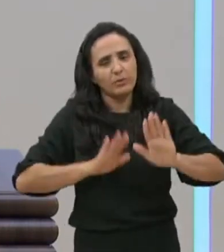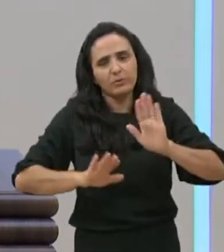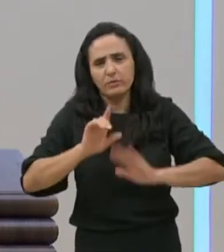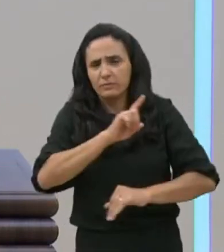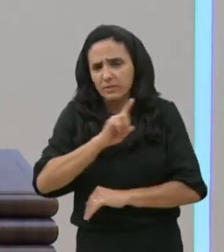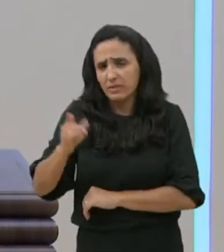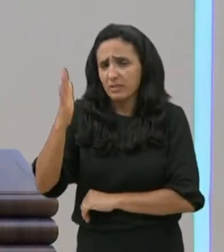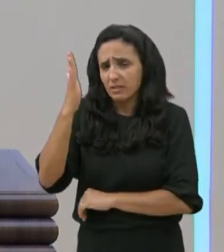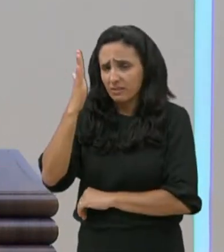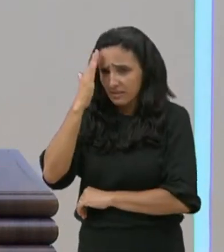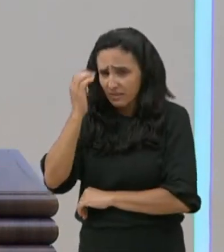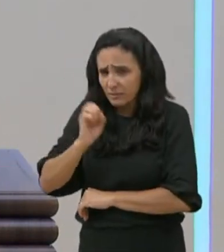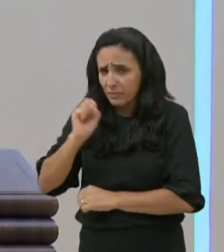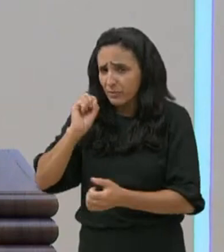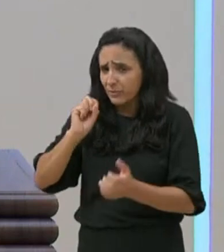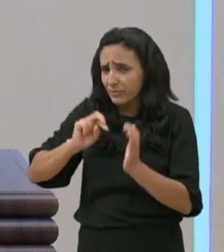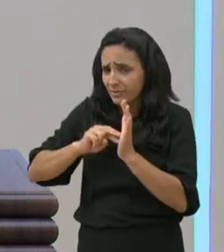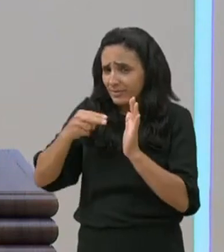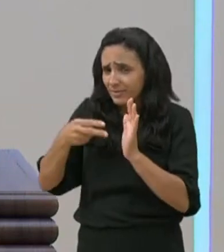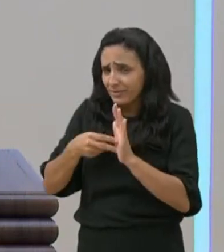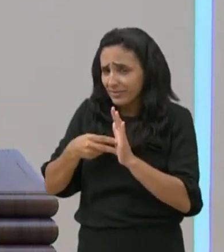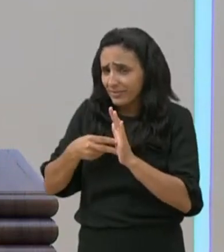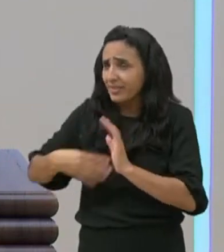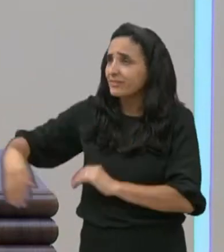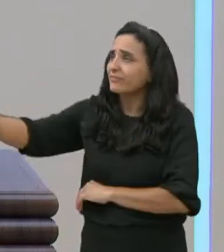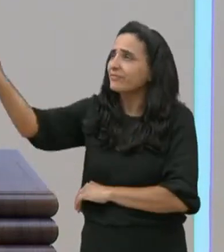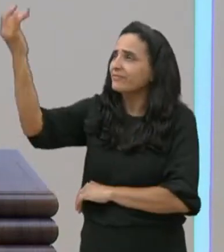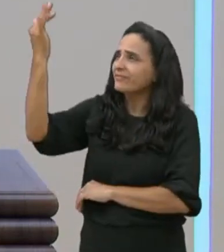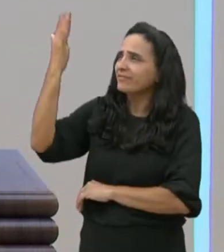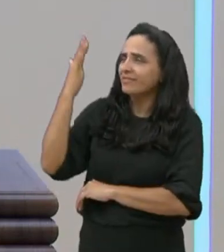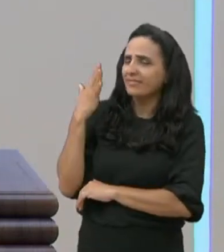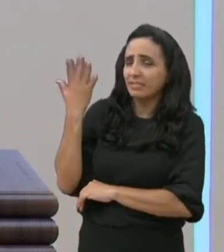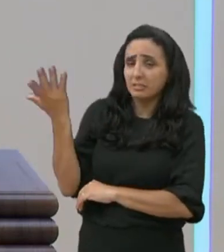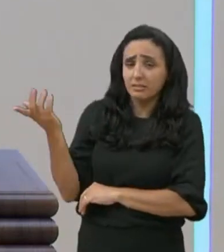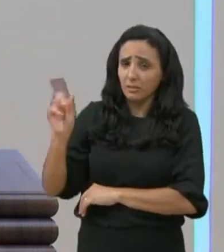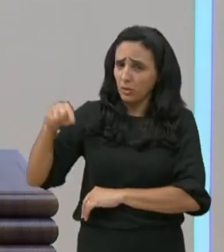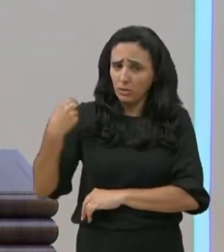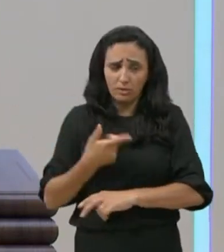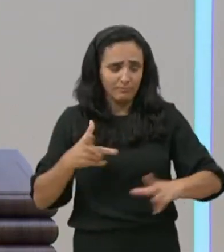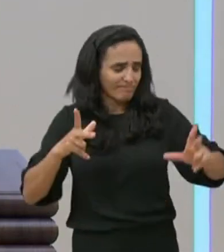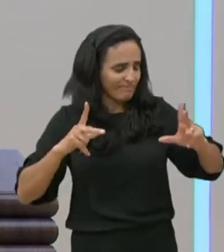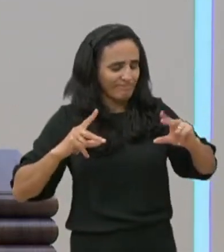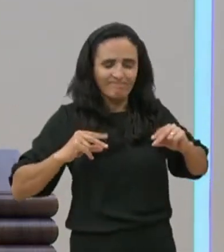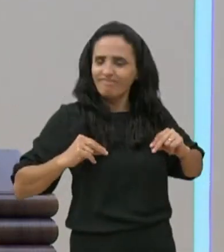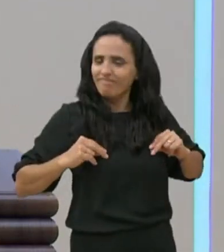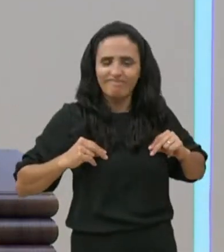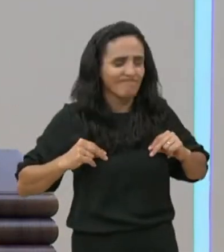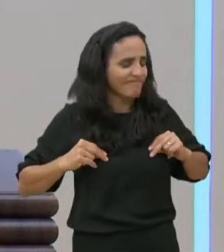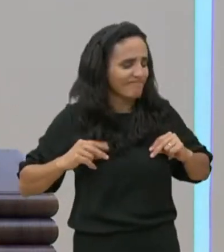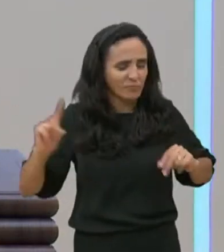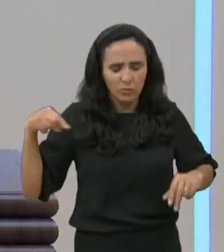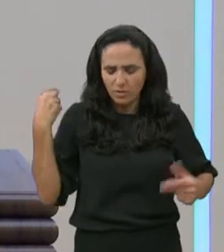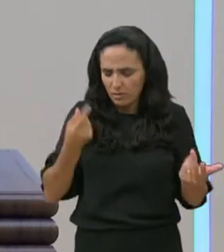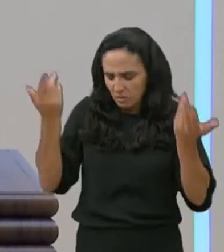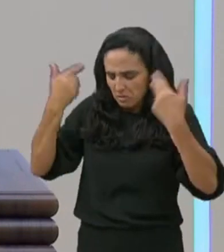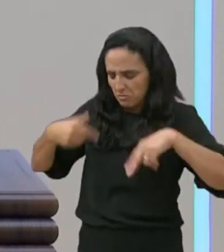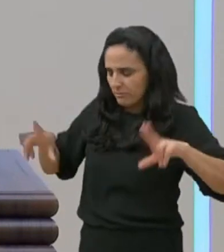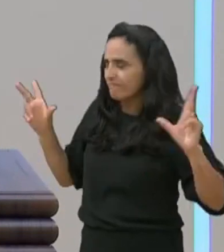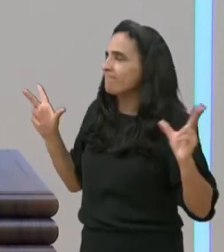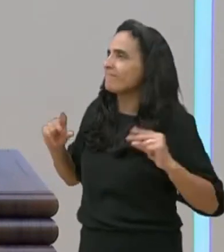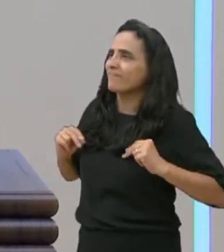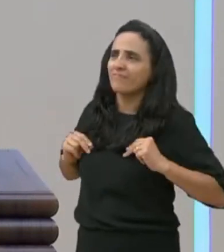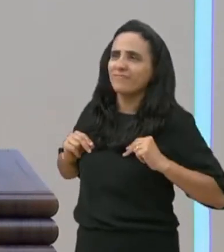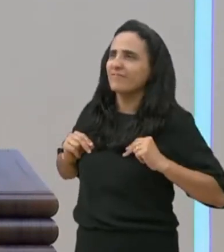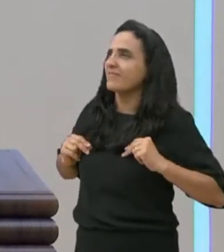graça, é favor que a gente não merece, você chega para ele, com humildade, e mesmo sem a gente merecer,